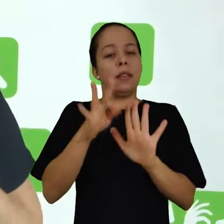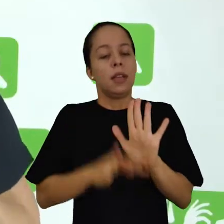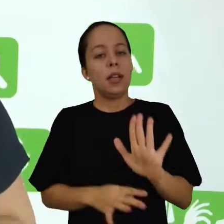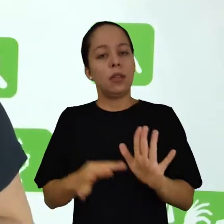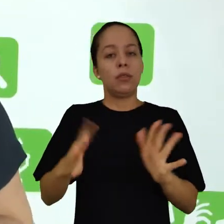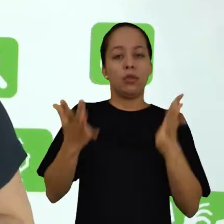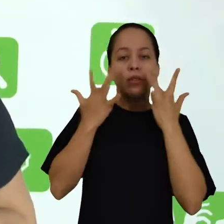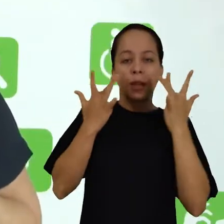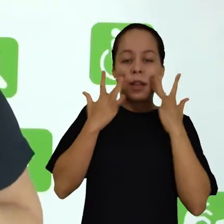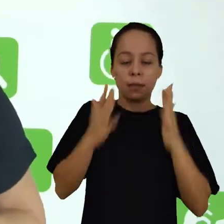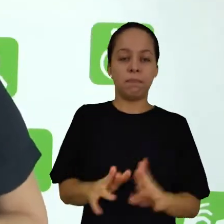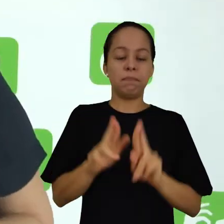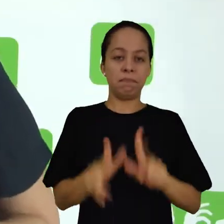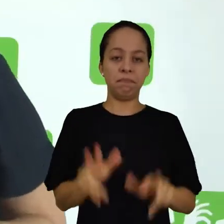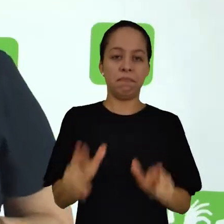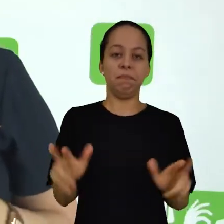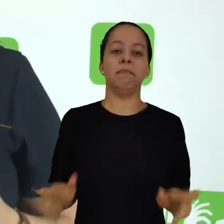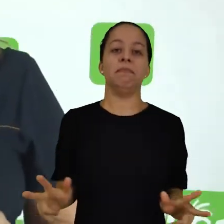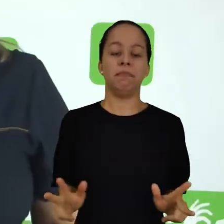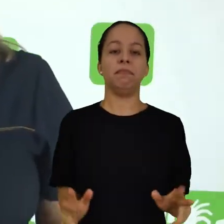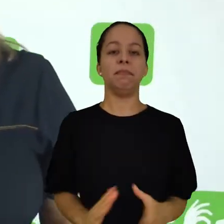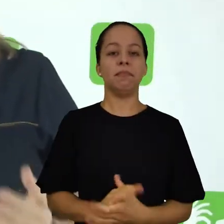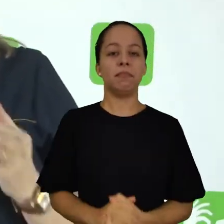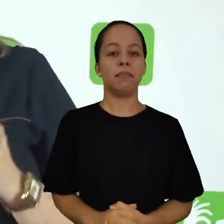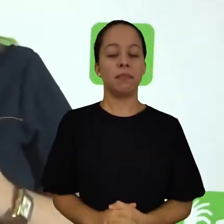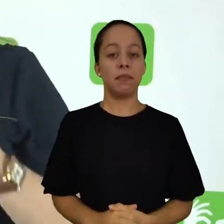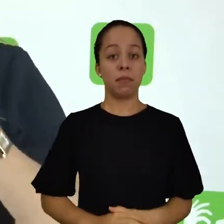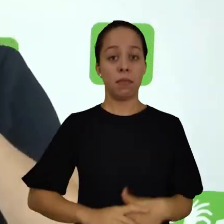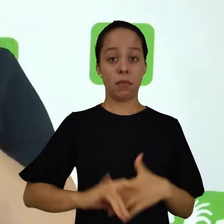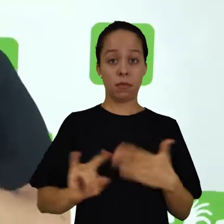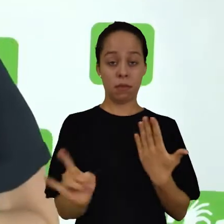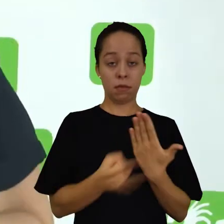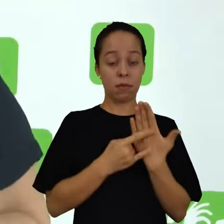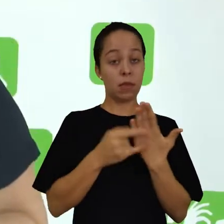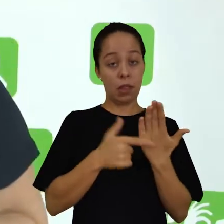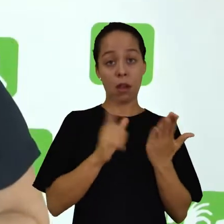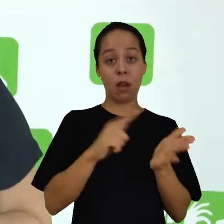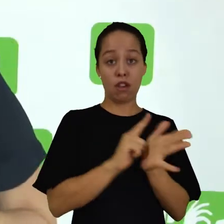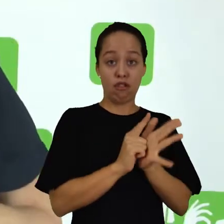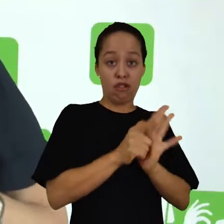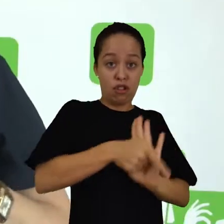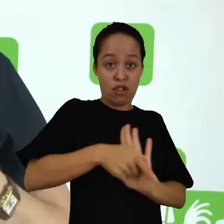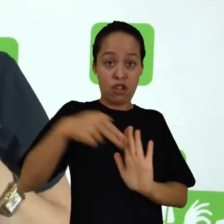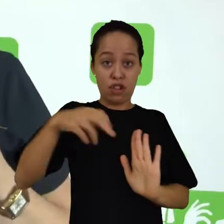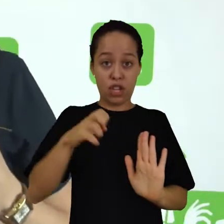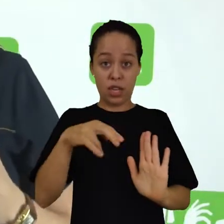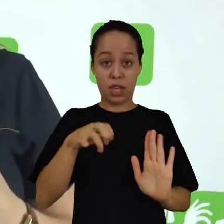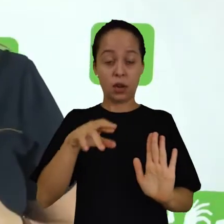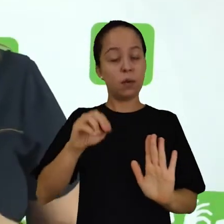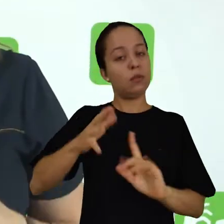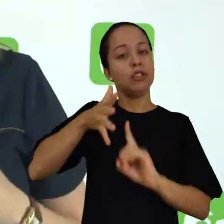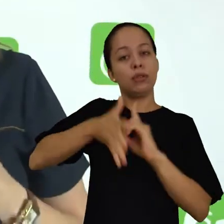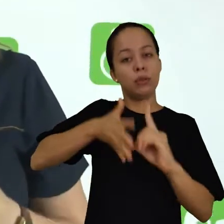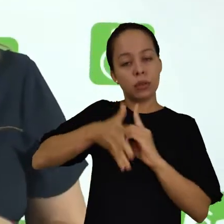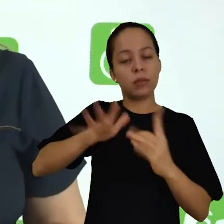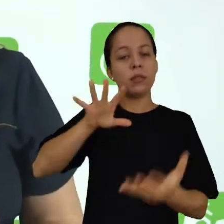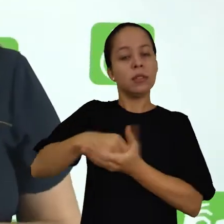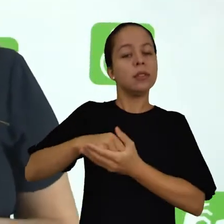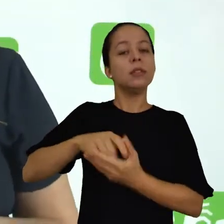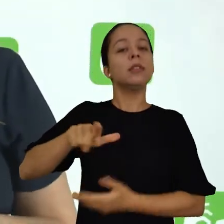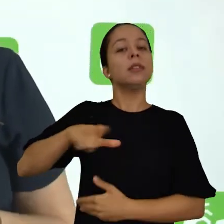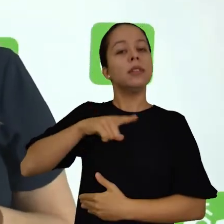etc. A resenha é um gênero discursivo que combina a apresentação das